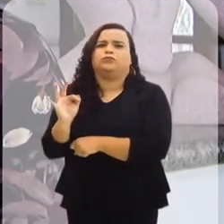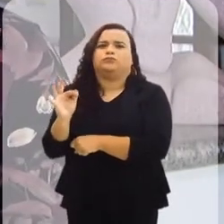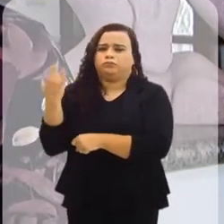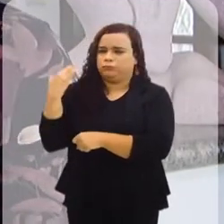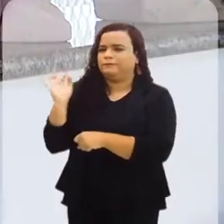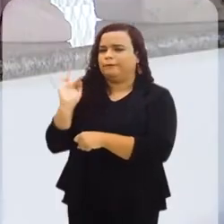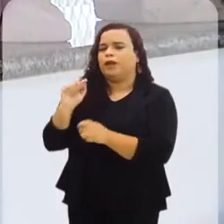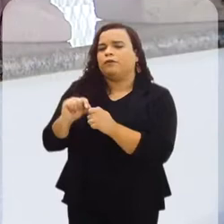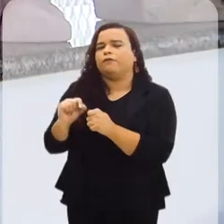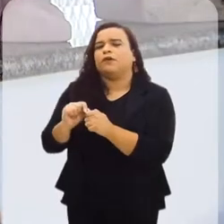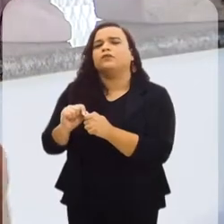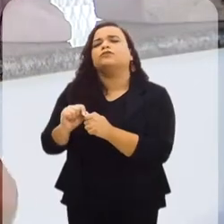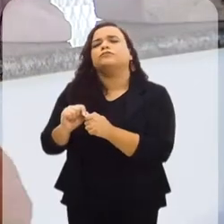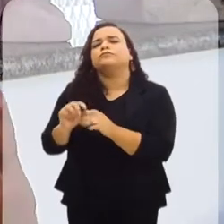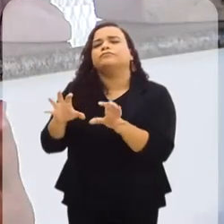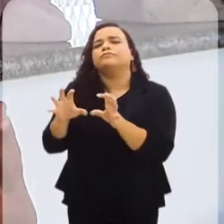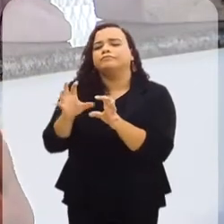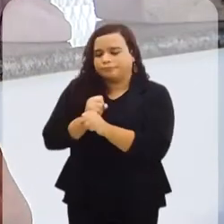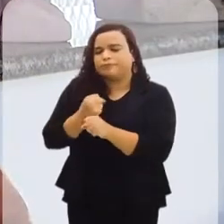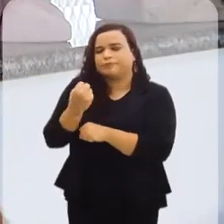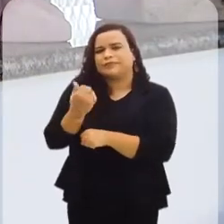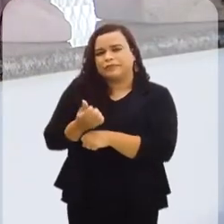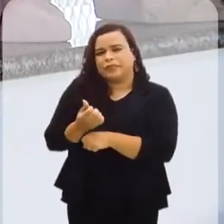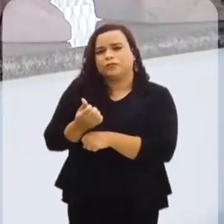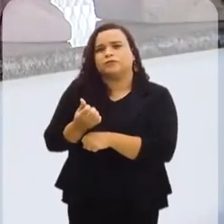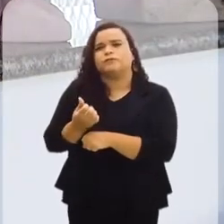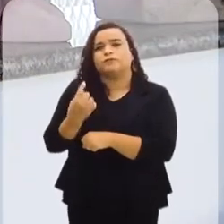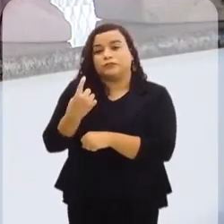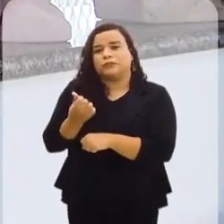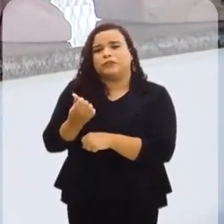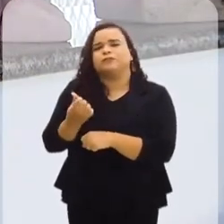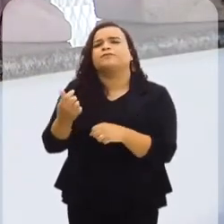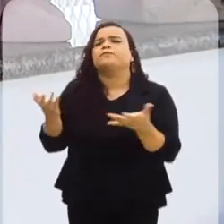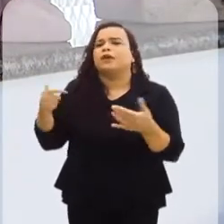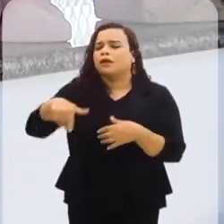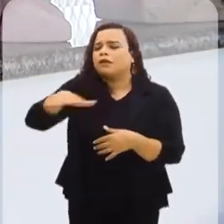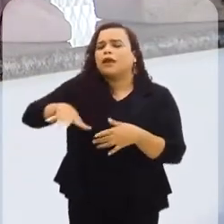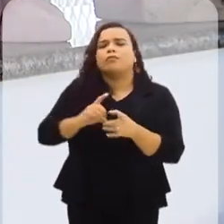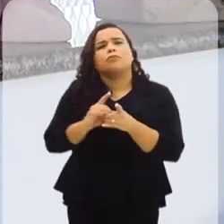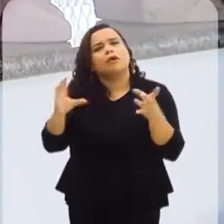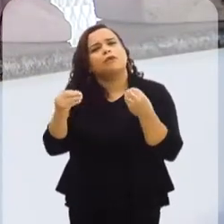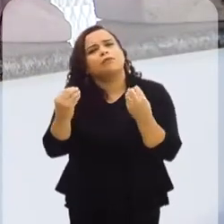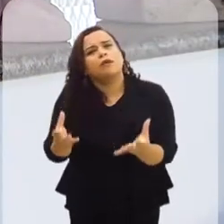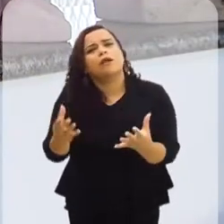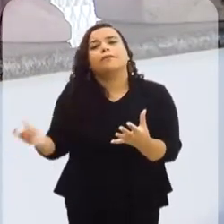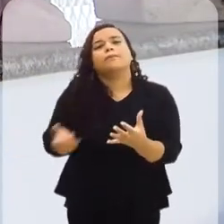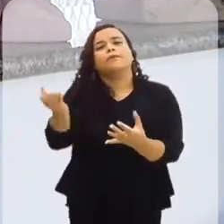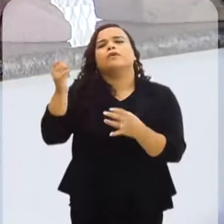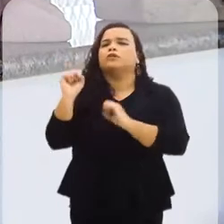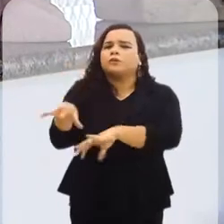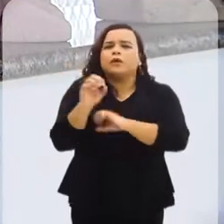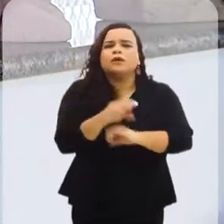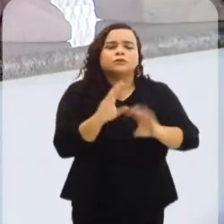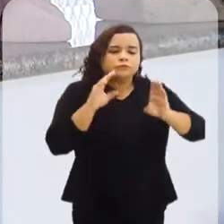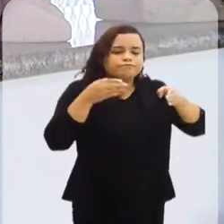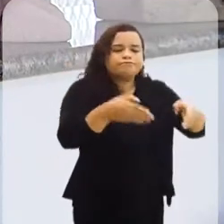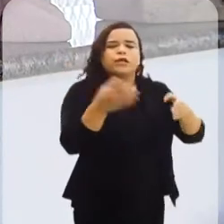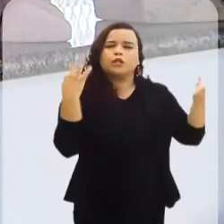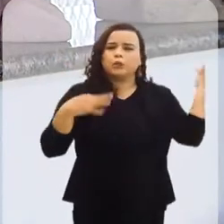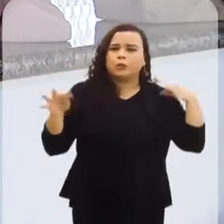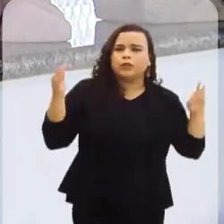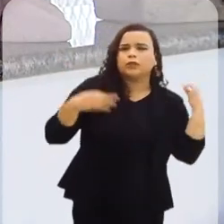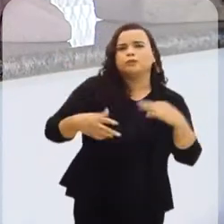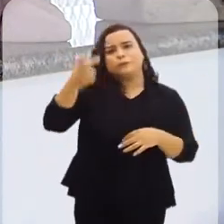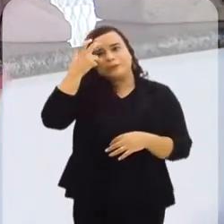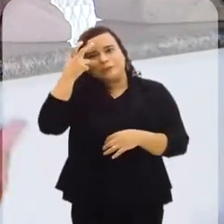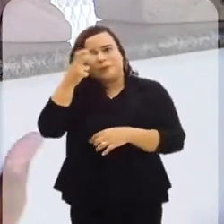fevereiro. E eu acho que esse espaço aqui é um espaço muito democrático, e importante para a educação voltada para